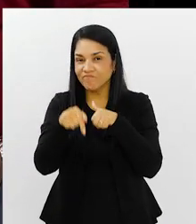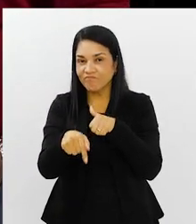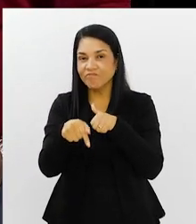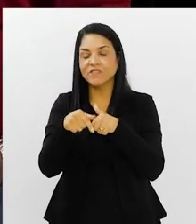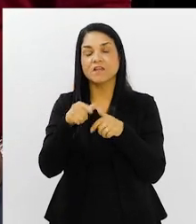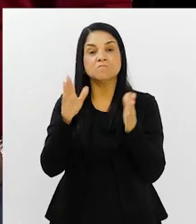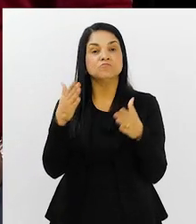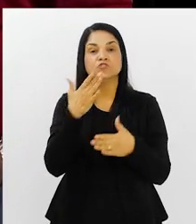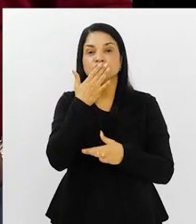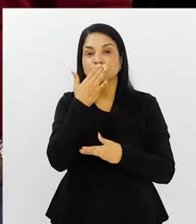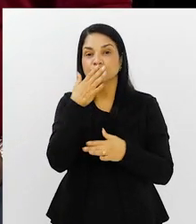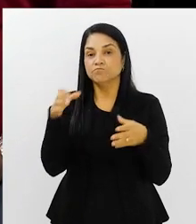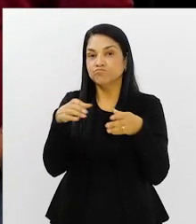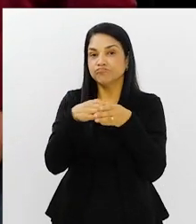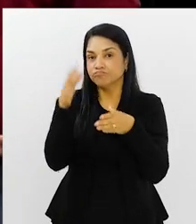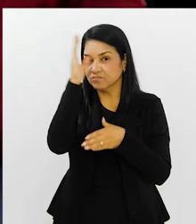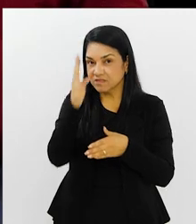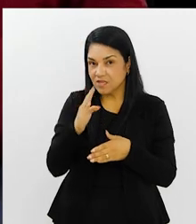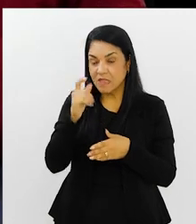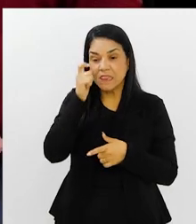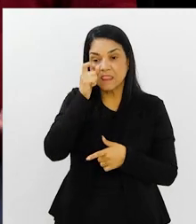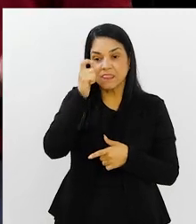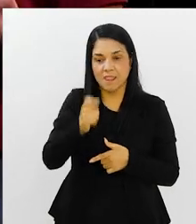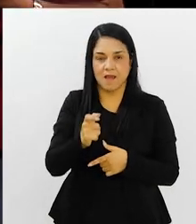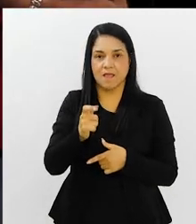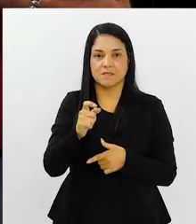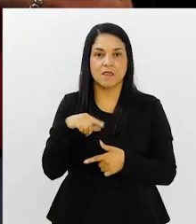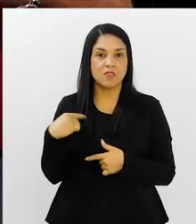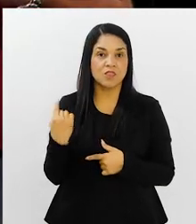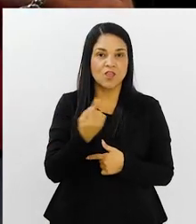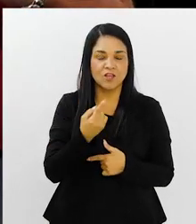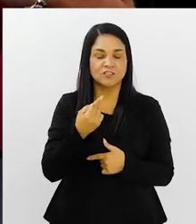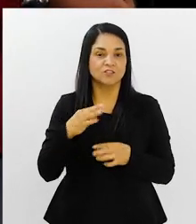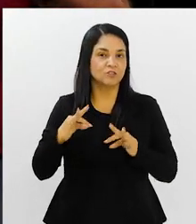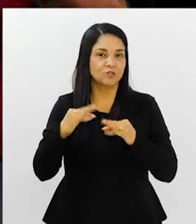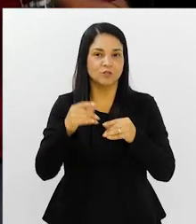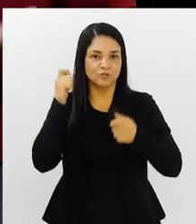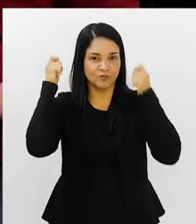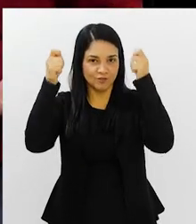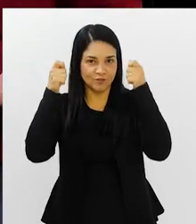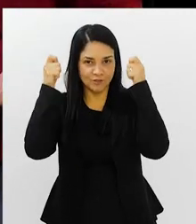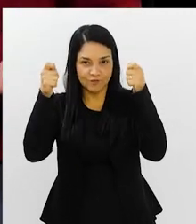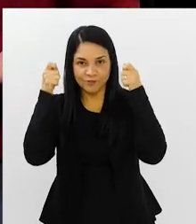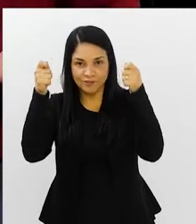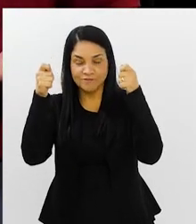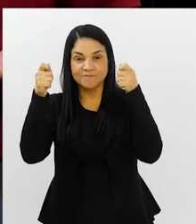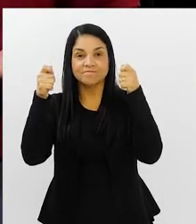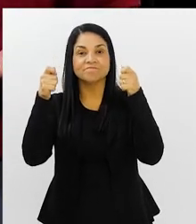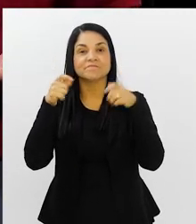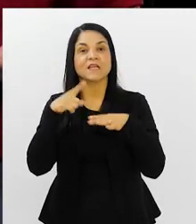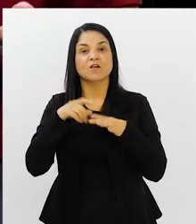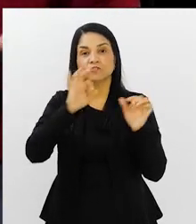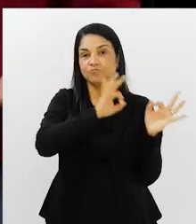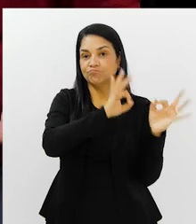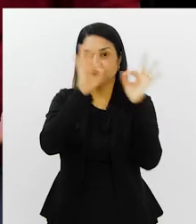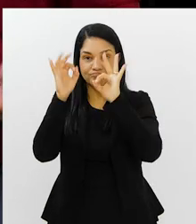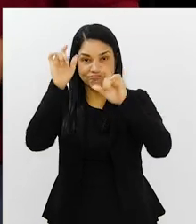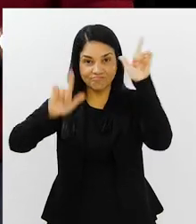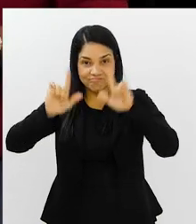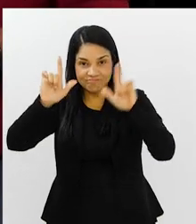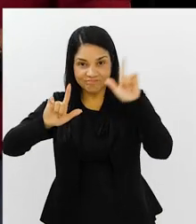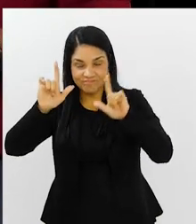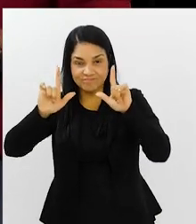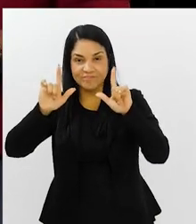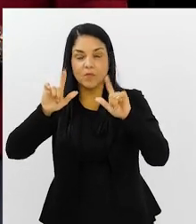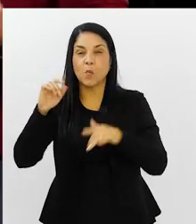assunto de seleção brasileira, porque é um assunto que interessa não só a nós, mas ao torcedor brasileiro, aos nossos